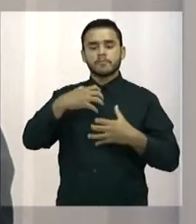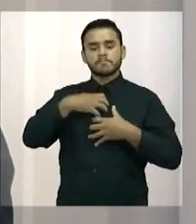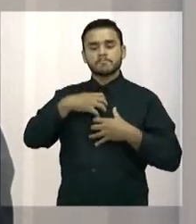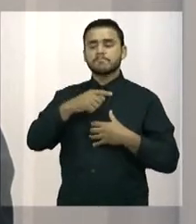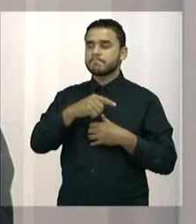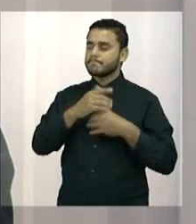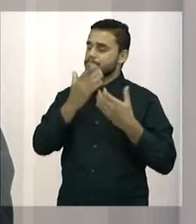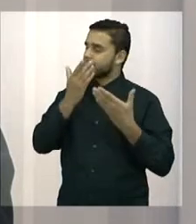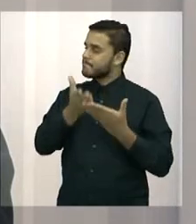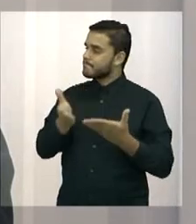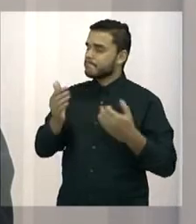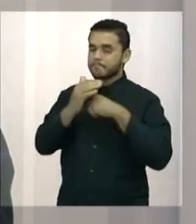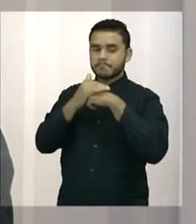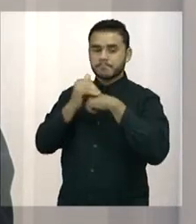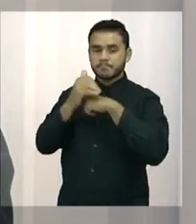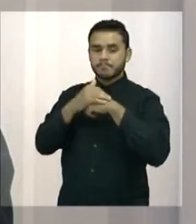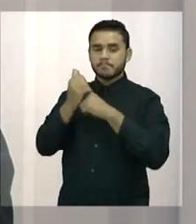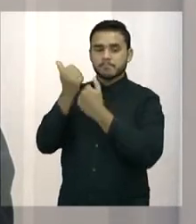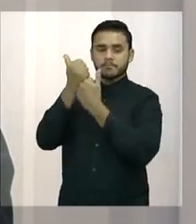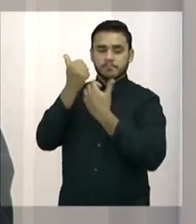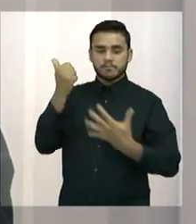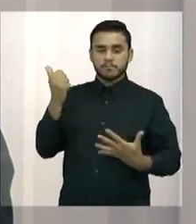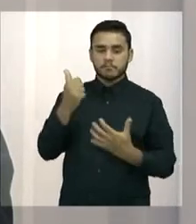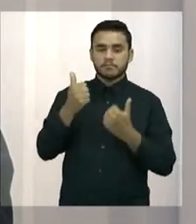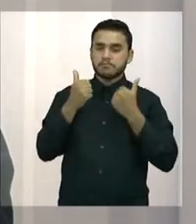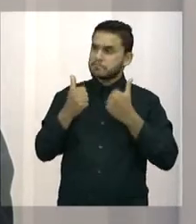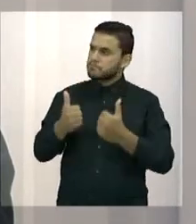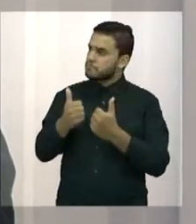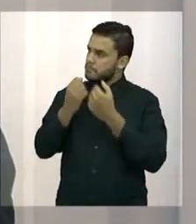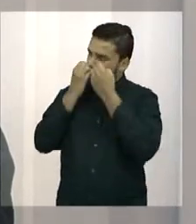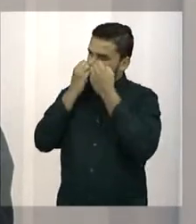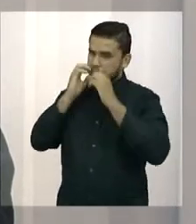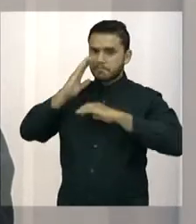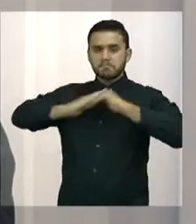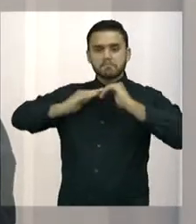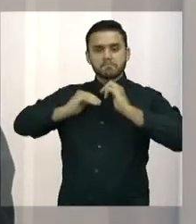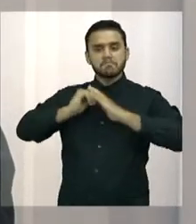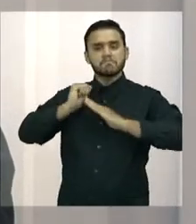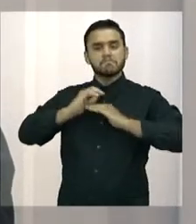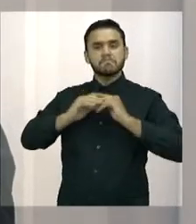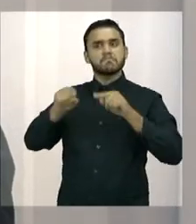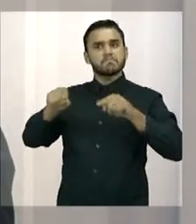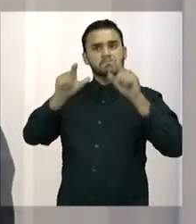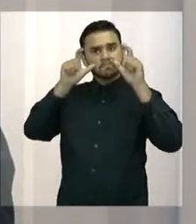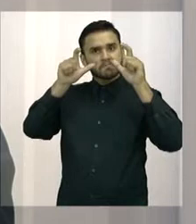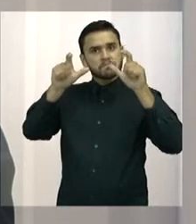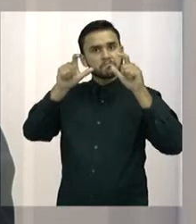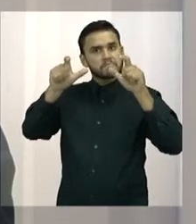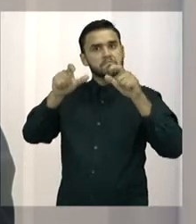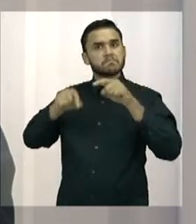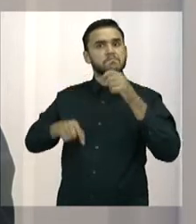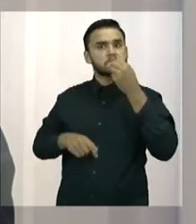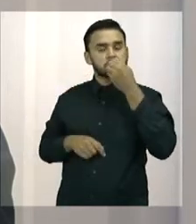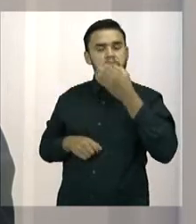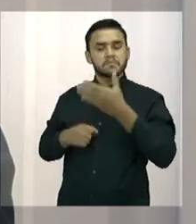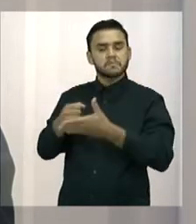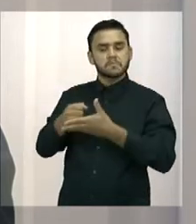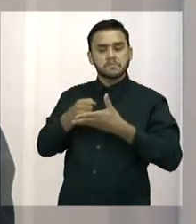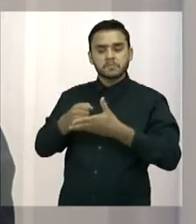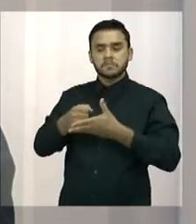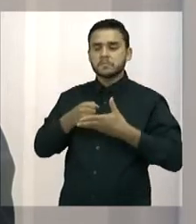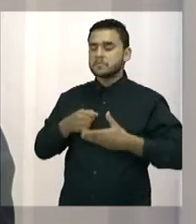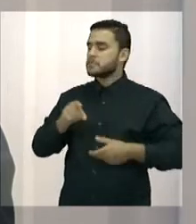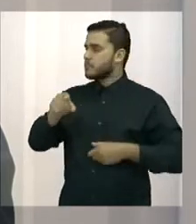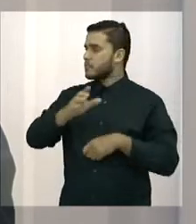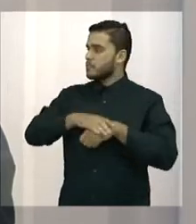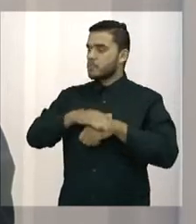na minha equipe. É uma equipe boa, é uma equipe que atende bem, é uma equipe que se interessa. E nós temos, graças a eles, apresentado